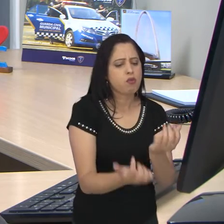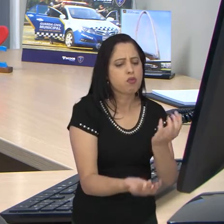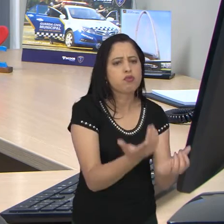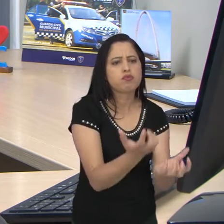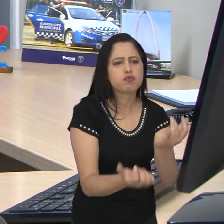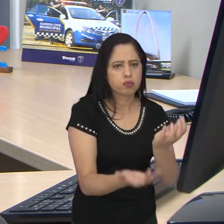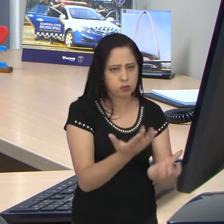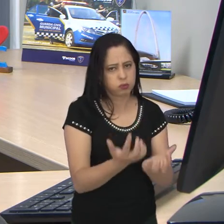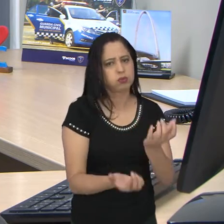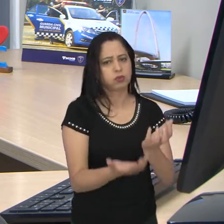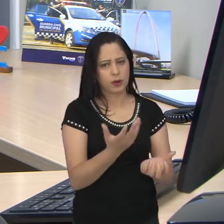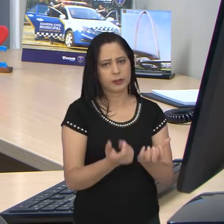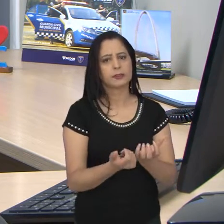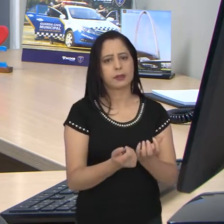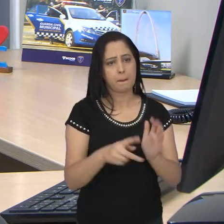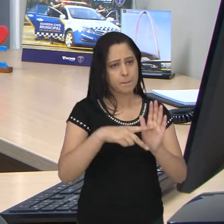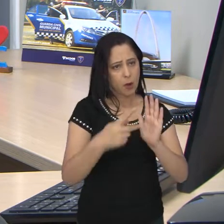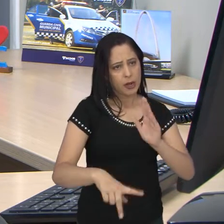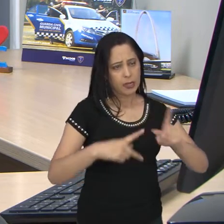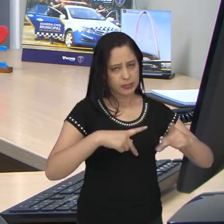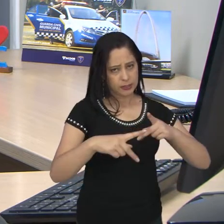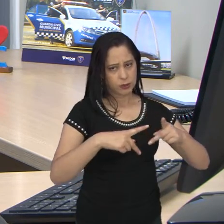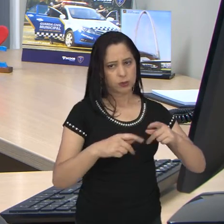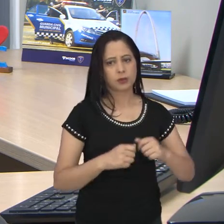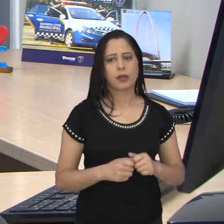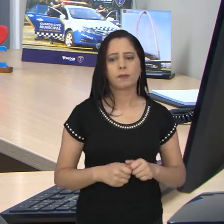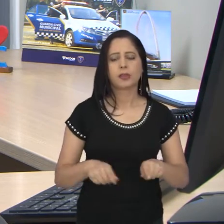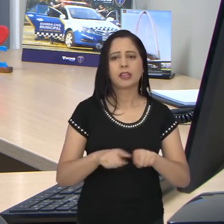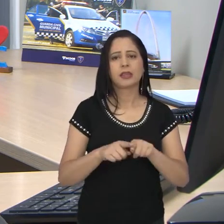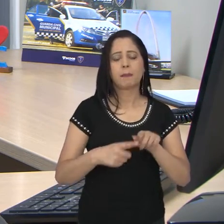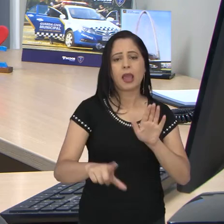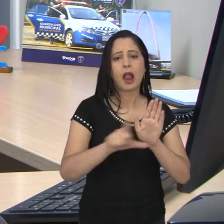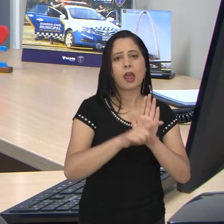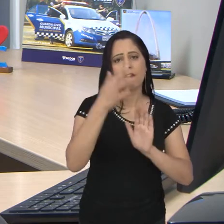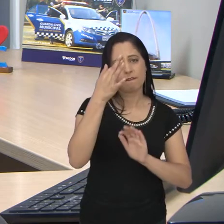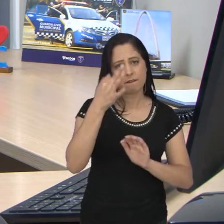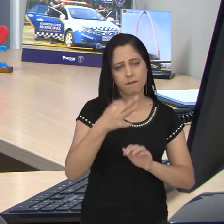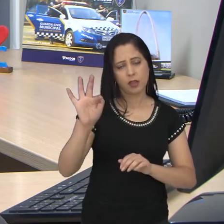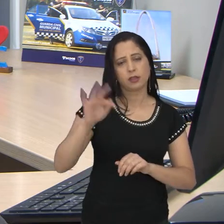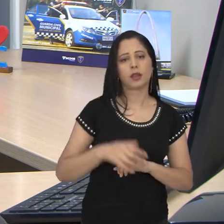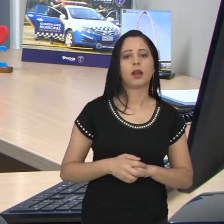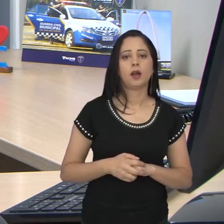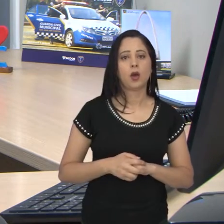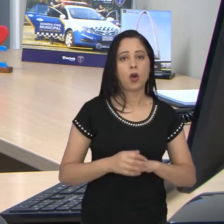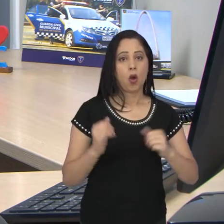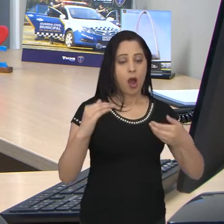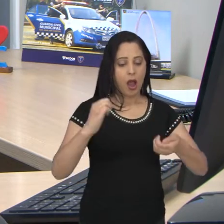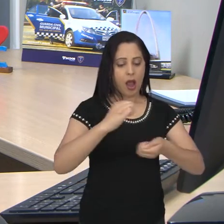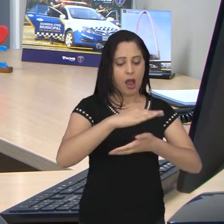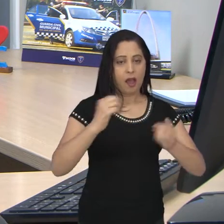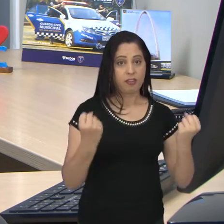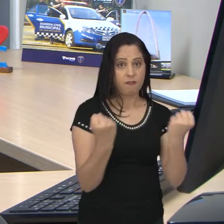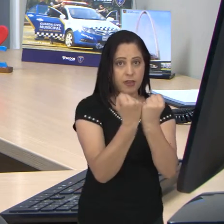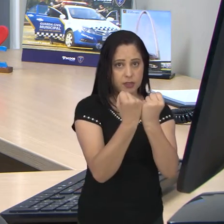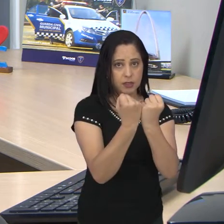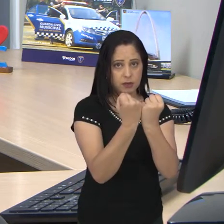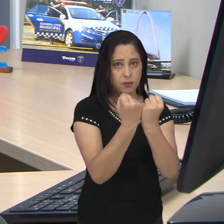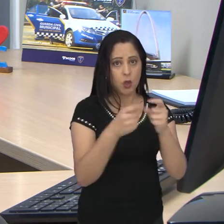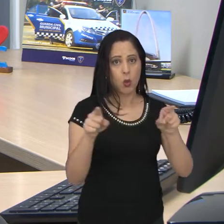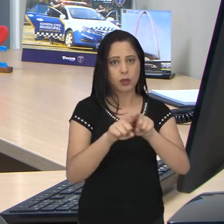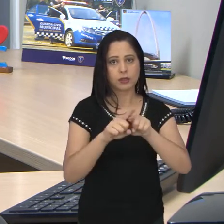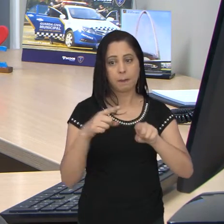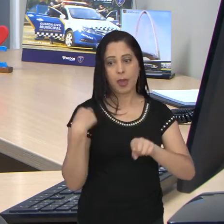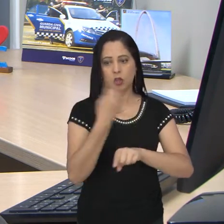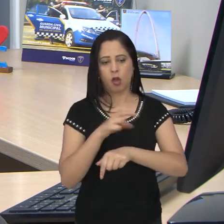desrespeitam as legislações, tanto municipais quanto leis federais. A Defesa Civil, assim como a fiscalização,